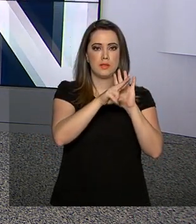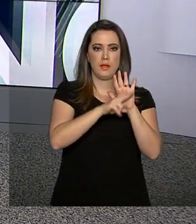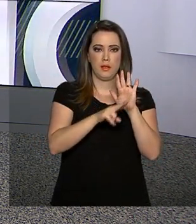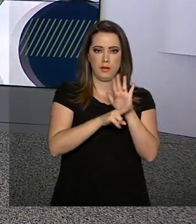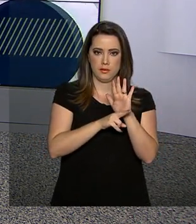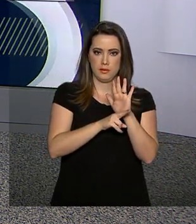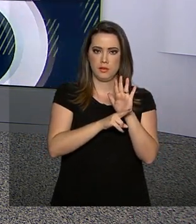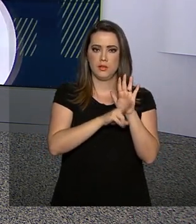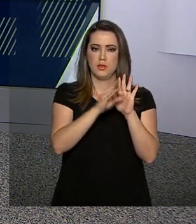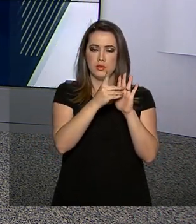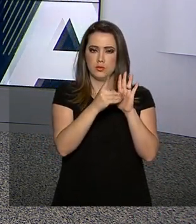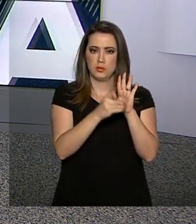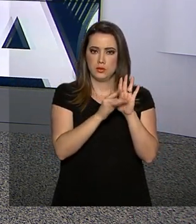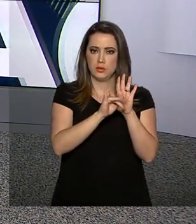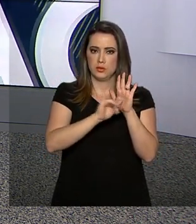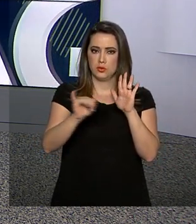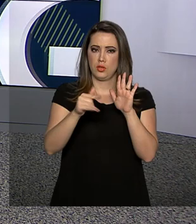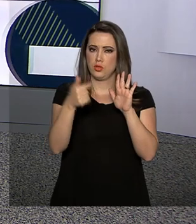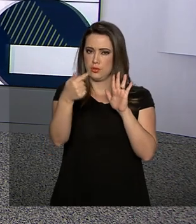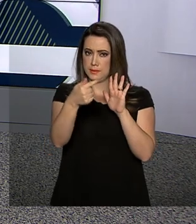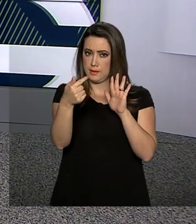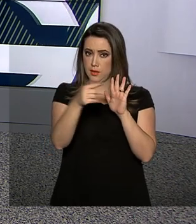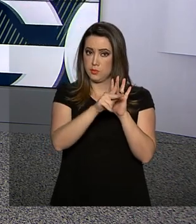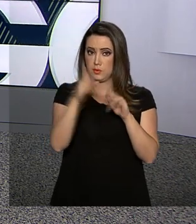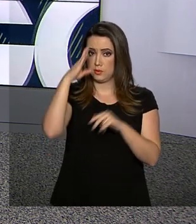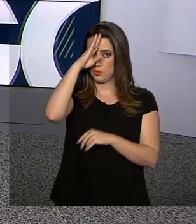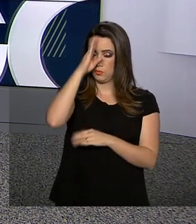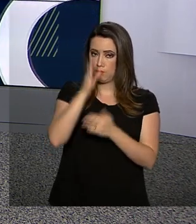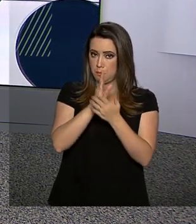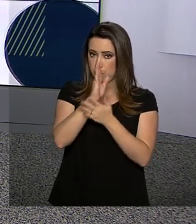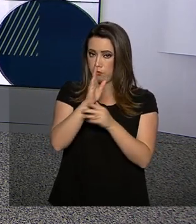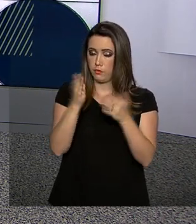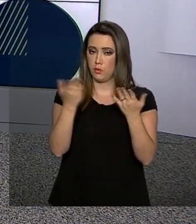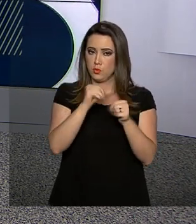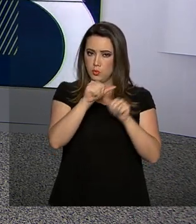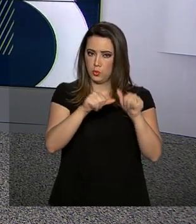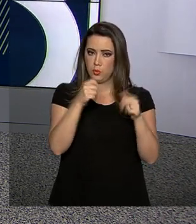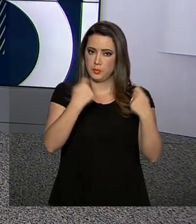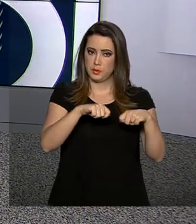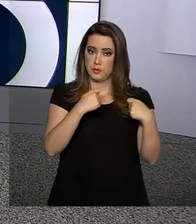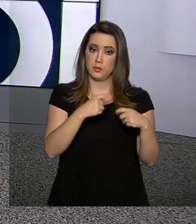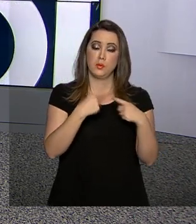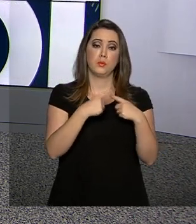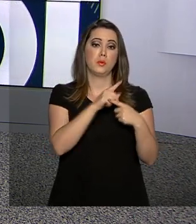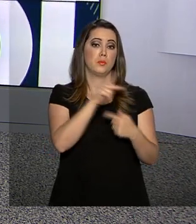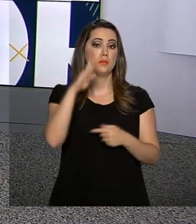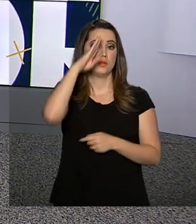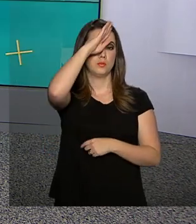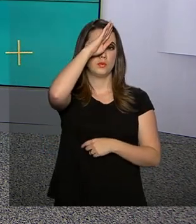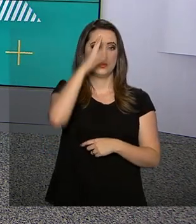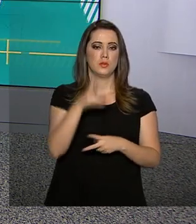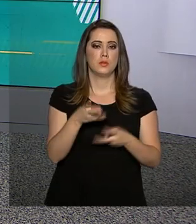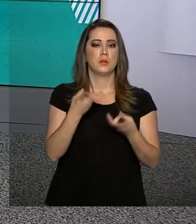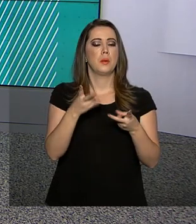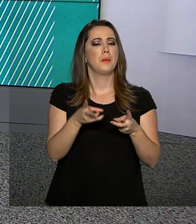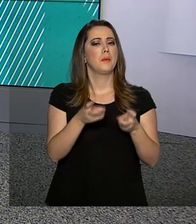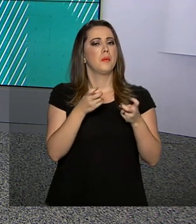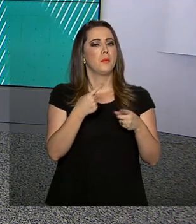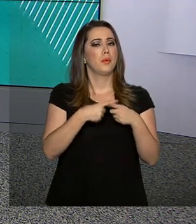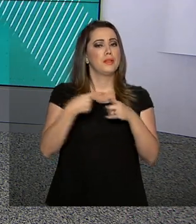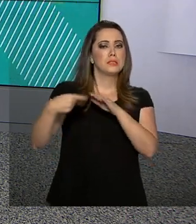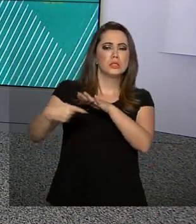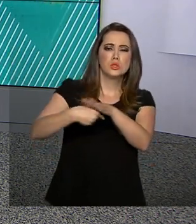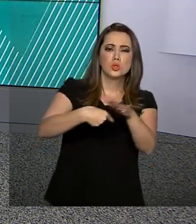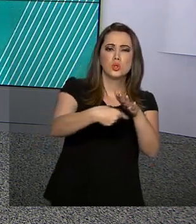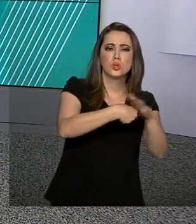Presidente da República. O Palácio do Planalto informou que as mudanças foram determinadas pelo Presidente Jair Bolsonaro a